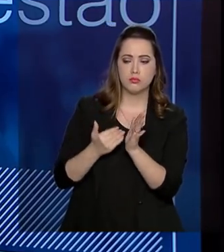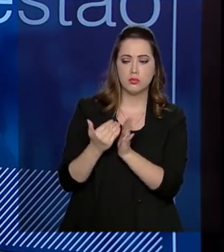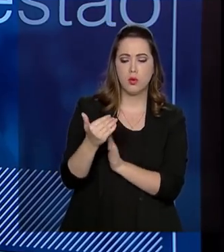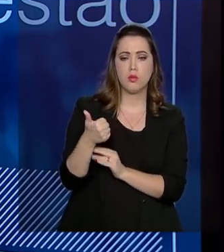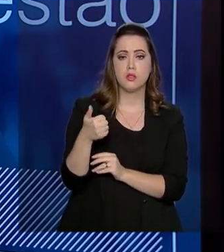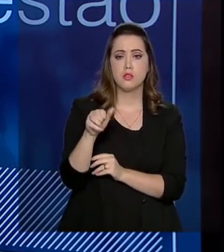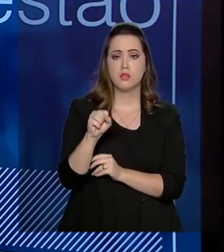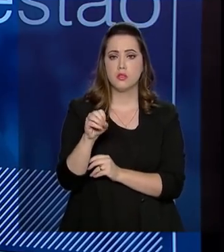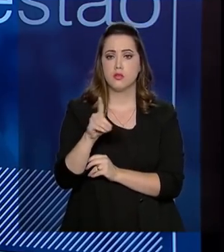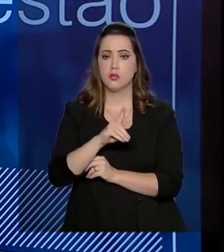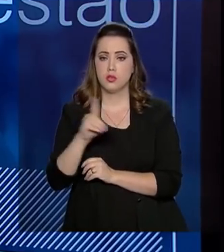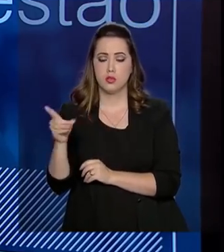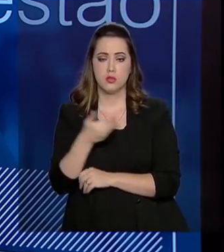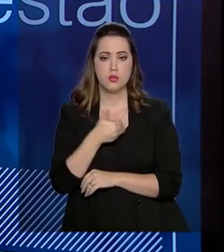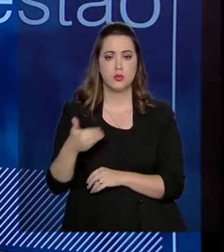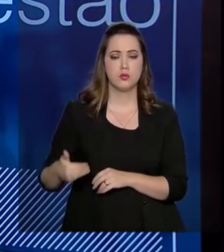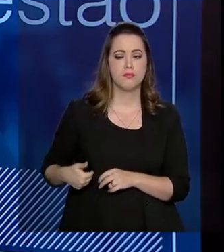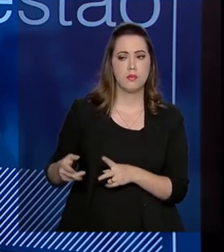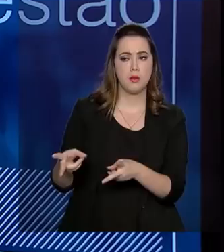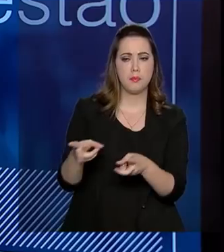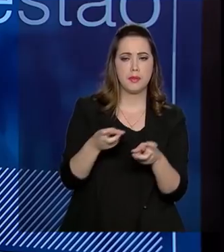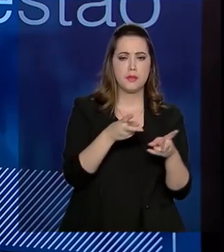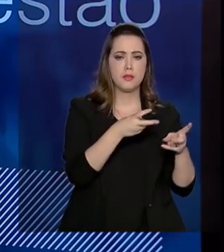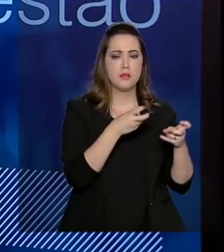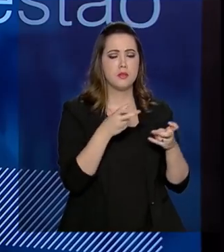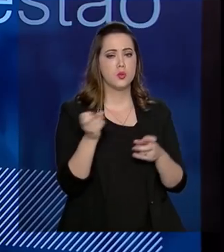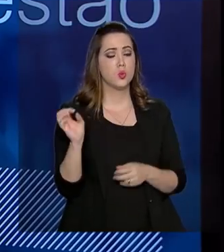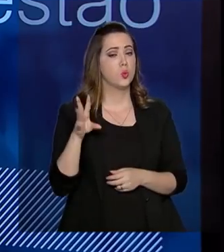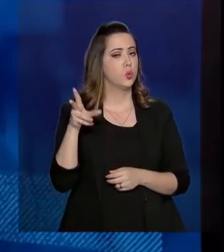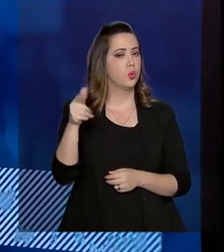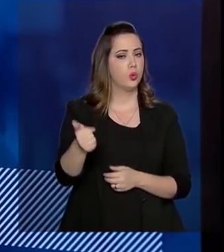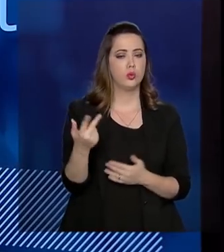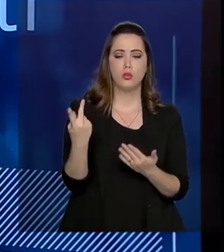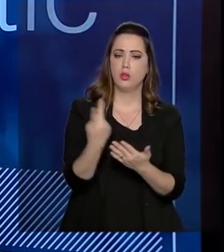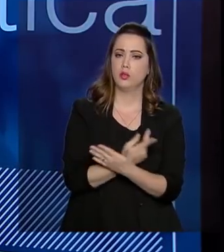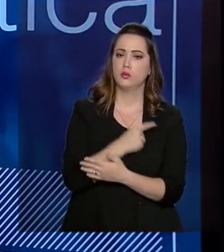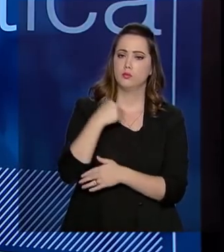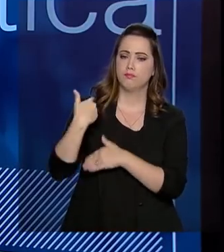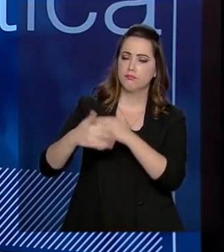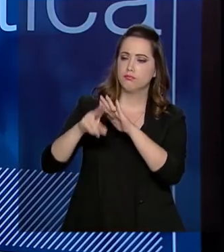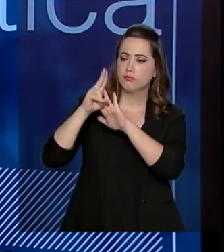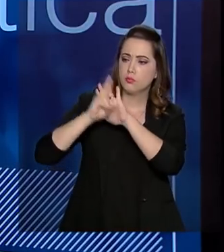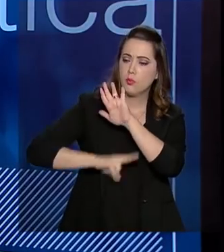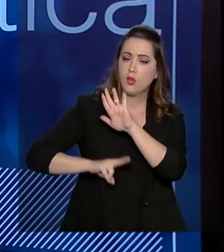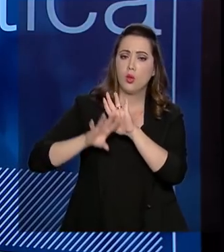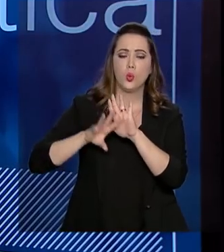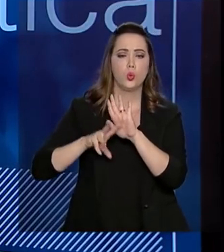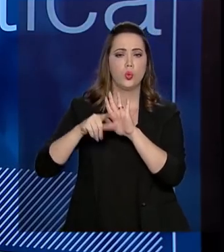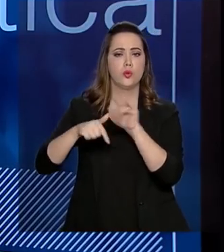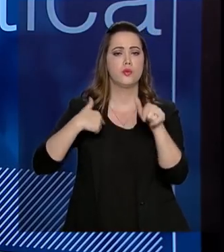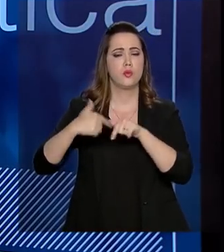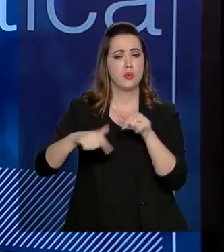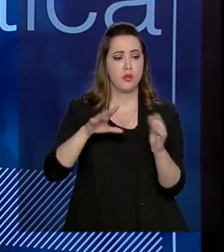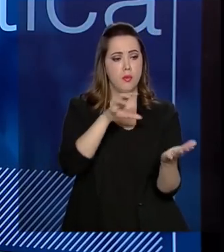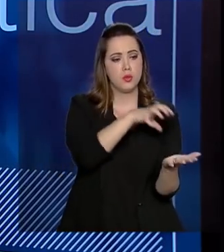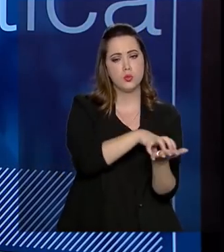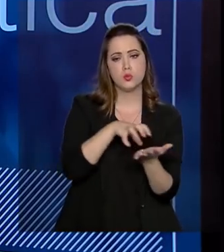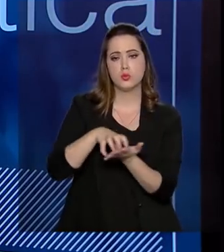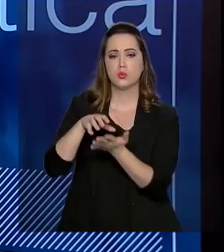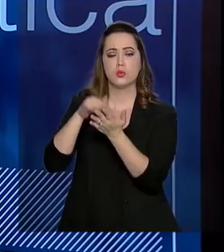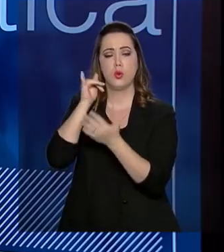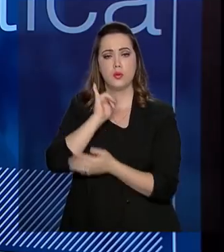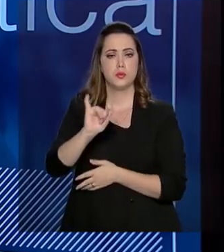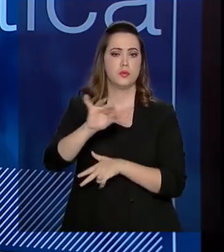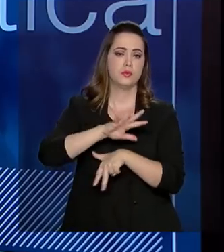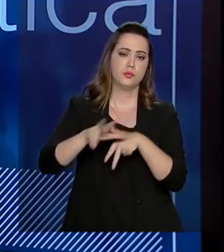dias de governo. Esse diagnóstico vai trazer todo o arcabouço normativo e toda a atuação de todos os órgãos no combate à